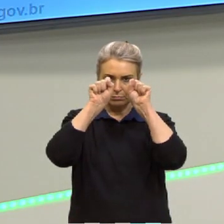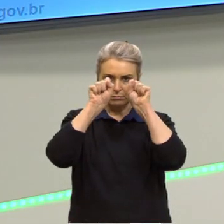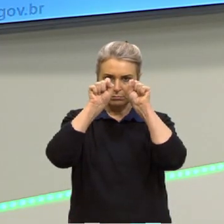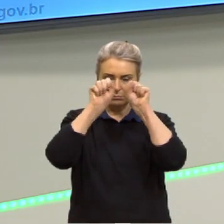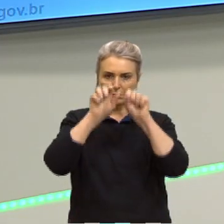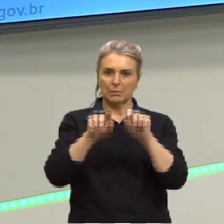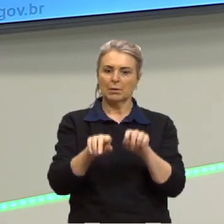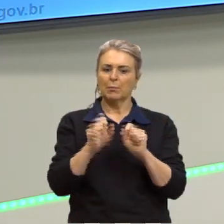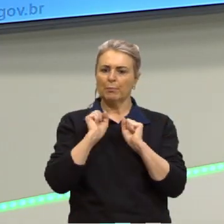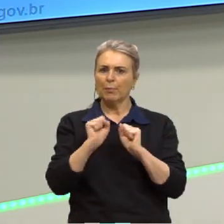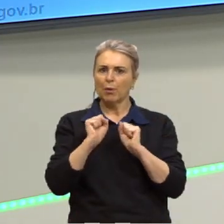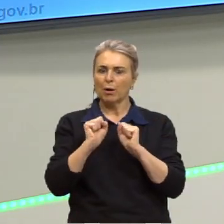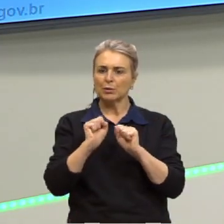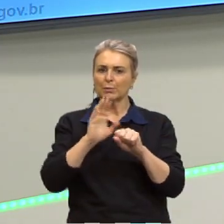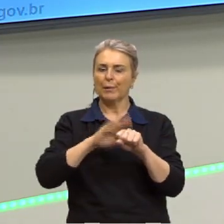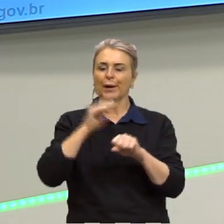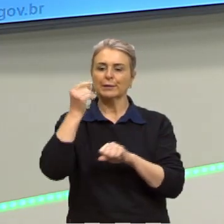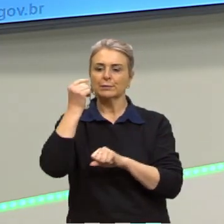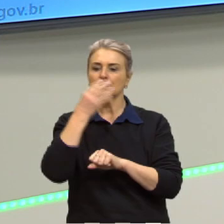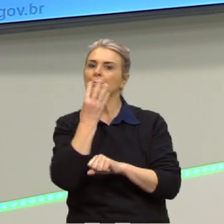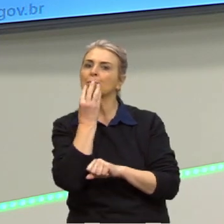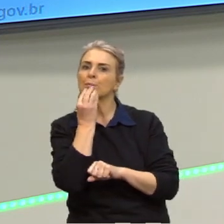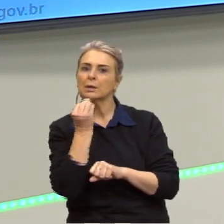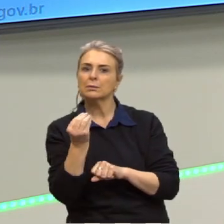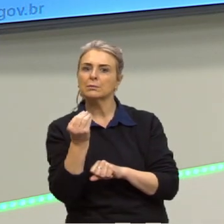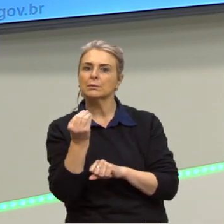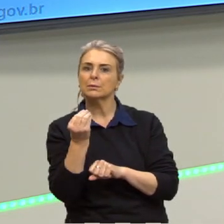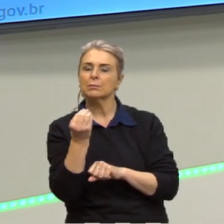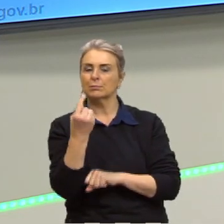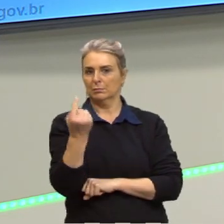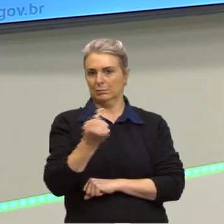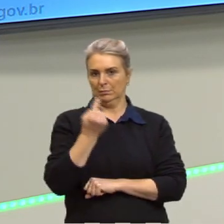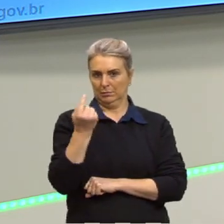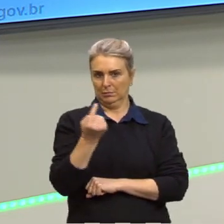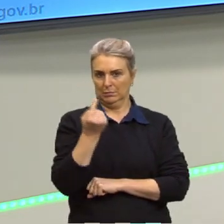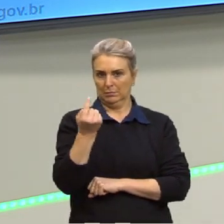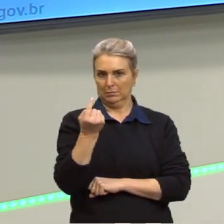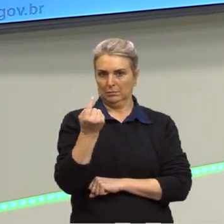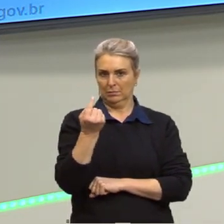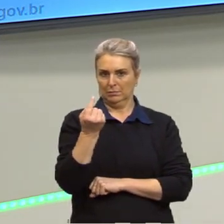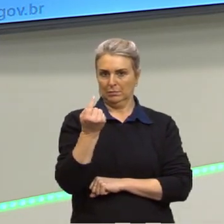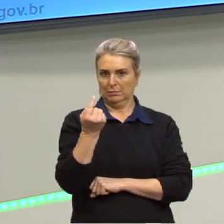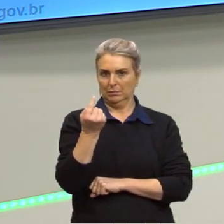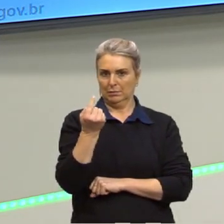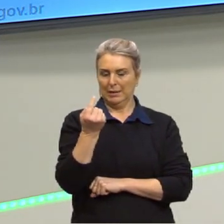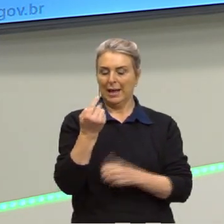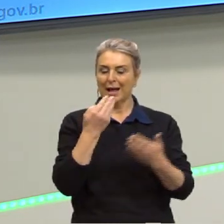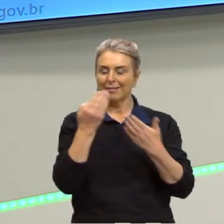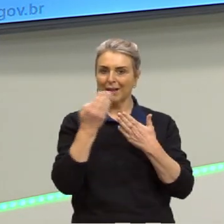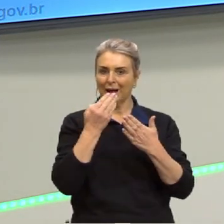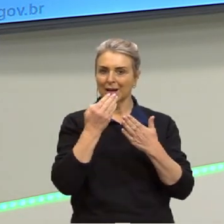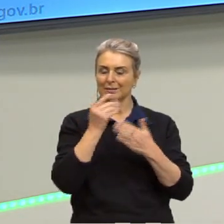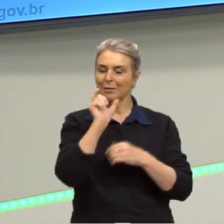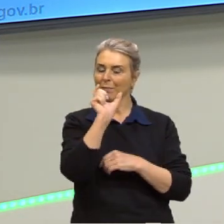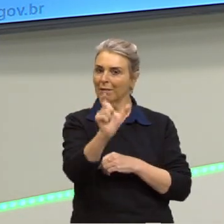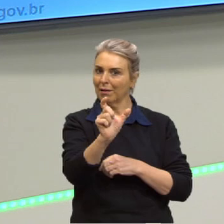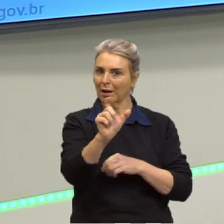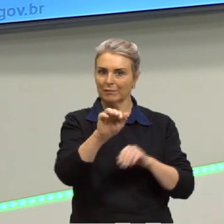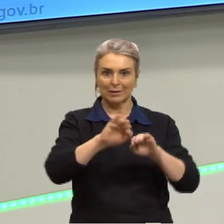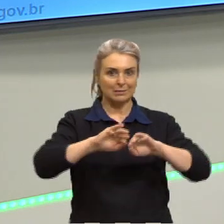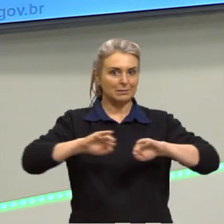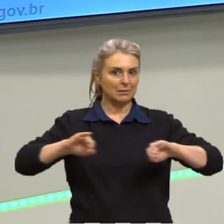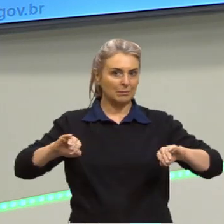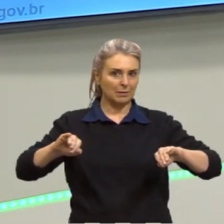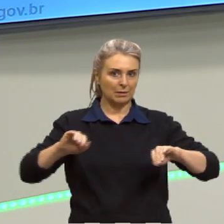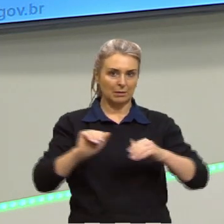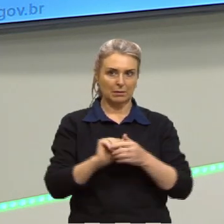masculino singular. Isso a gente está olhando as palavras separadas. Agora, coloquei